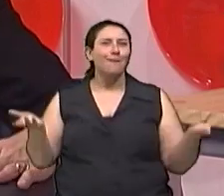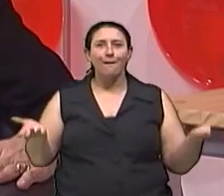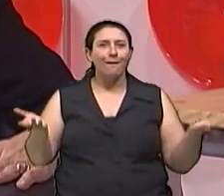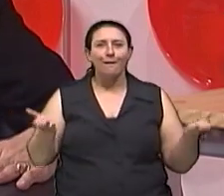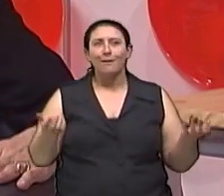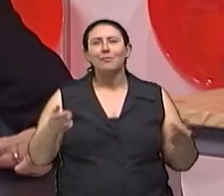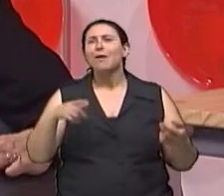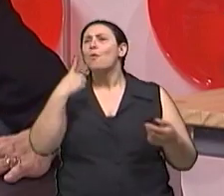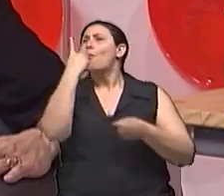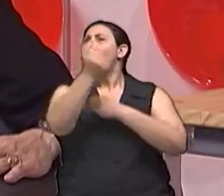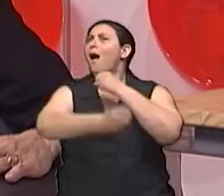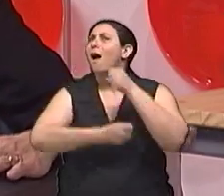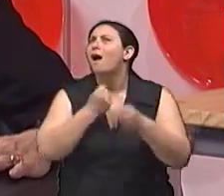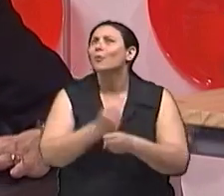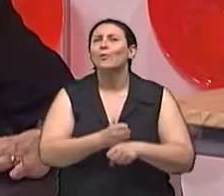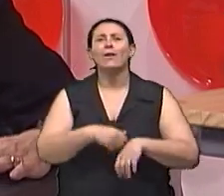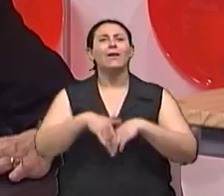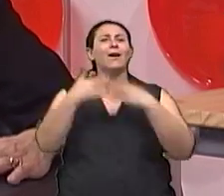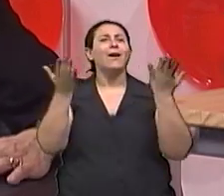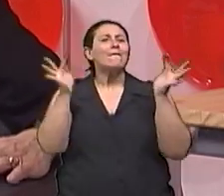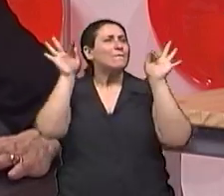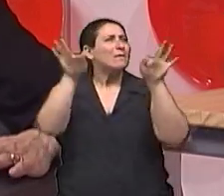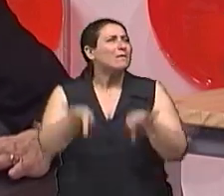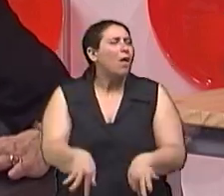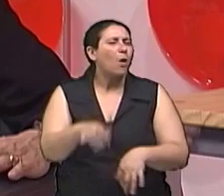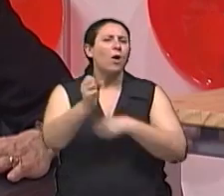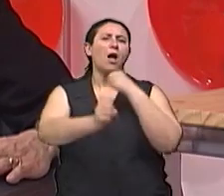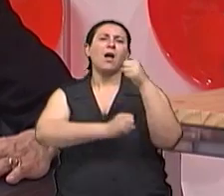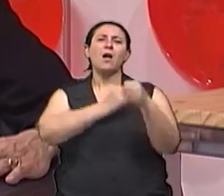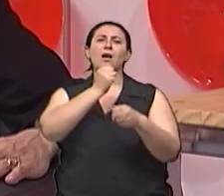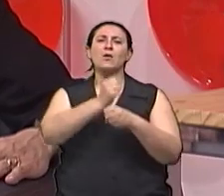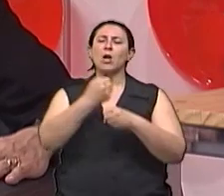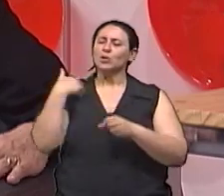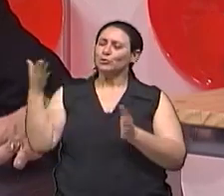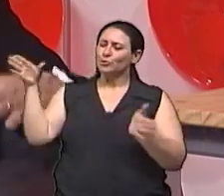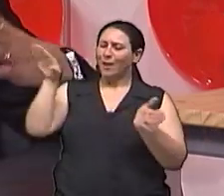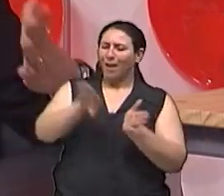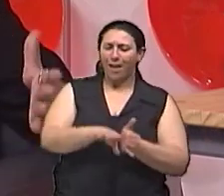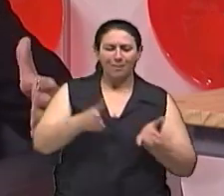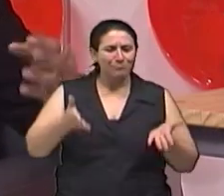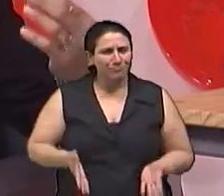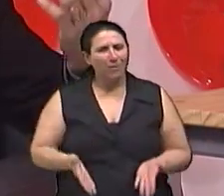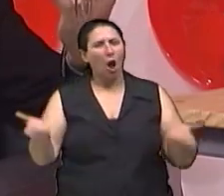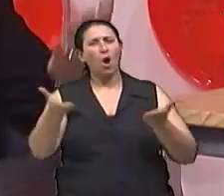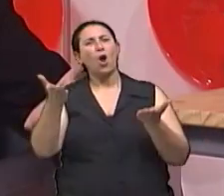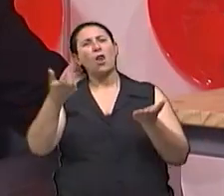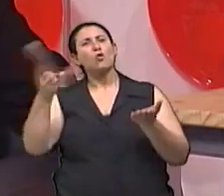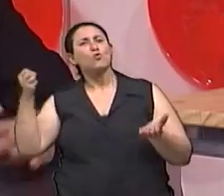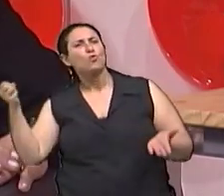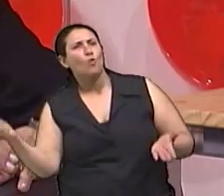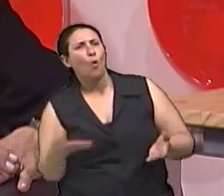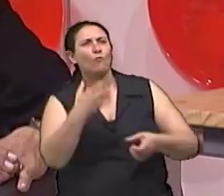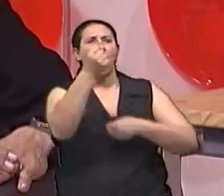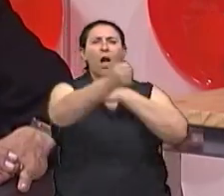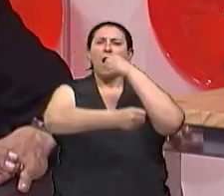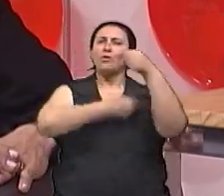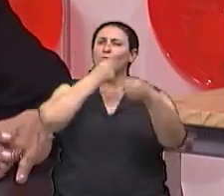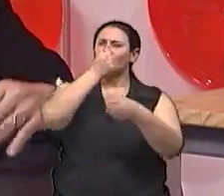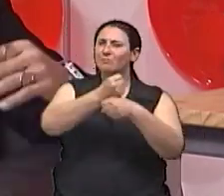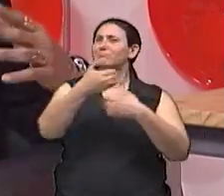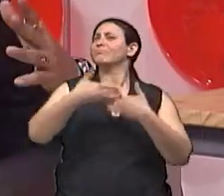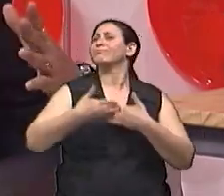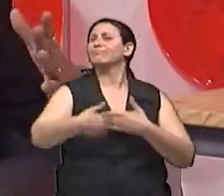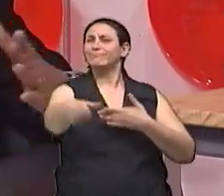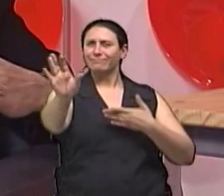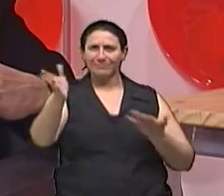Mais um ano, final de ano, cheguei até aqui, vou partir para iniciar um outro ano,